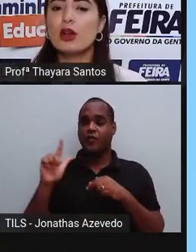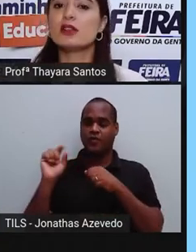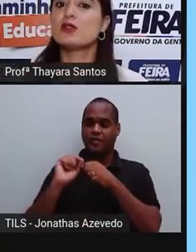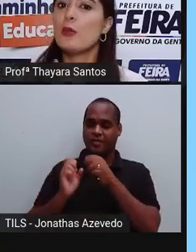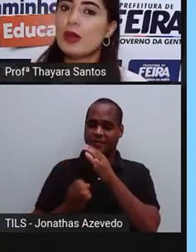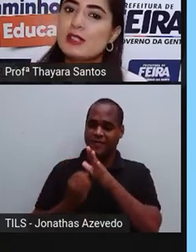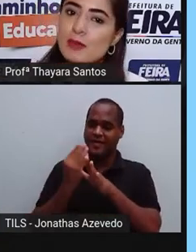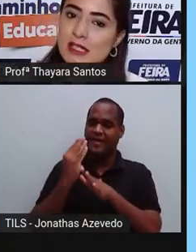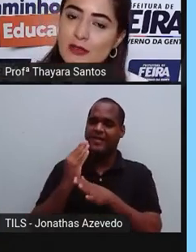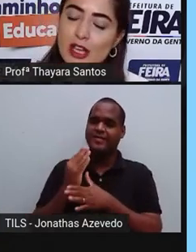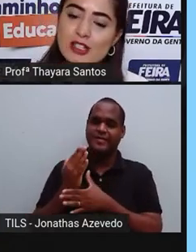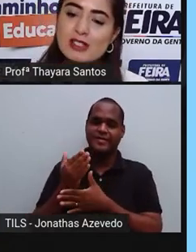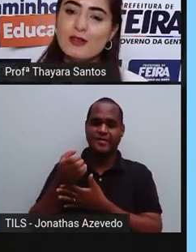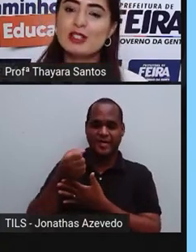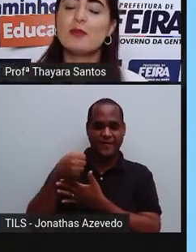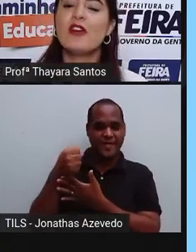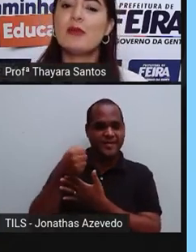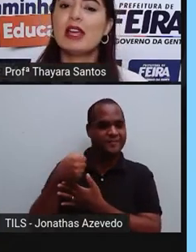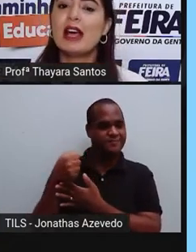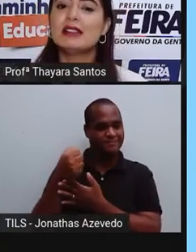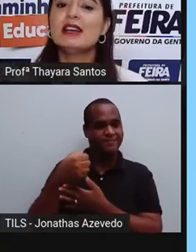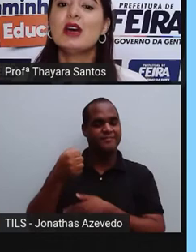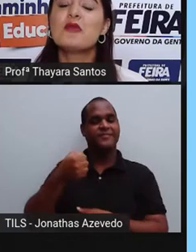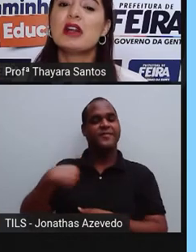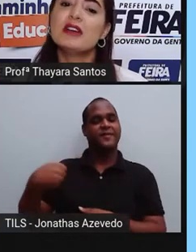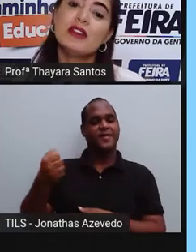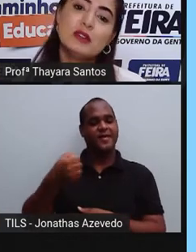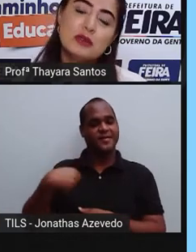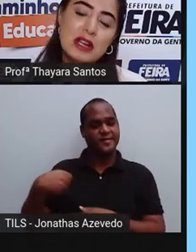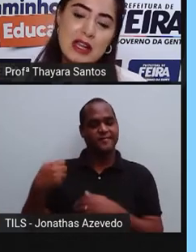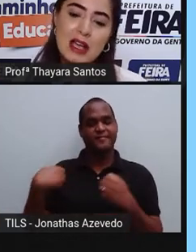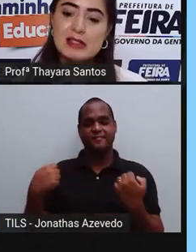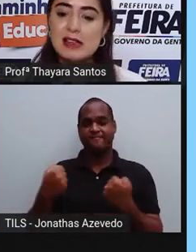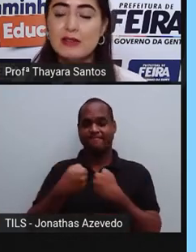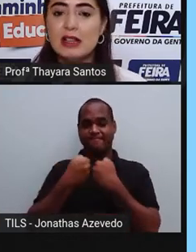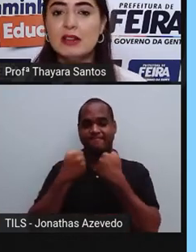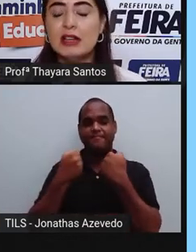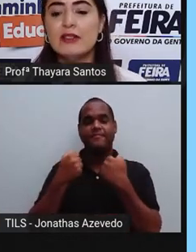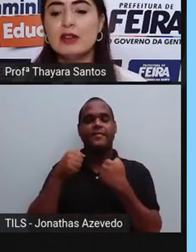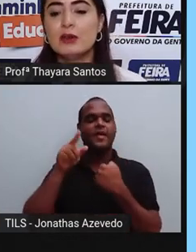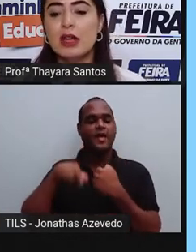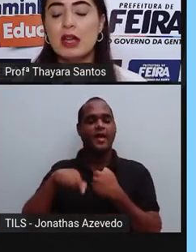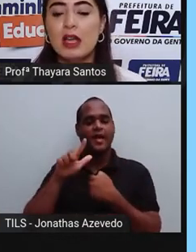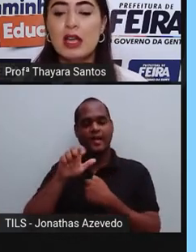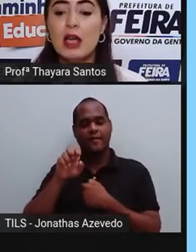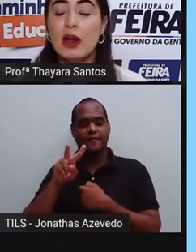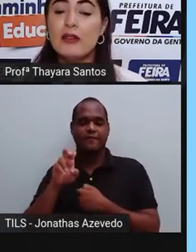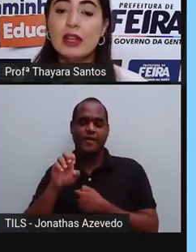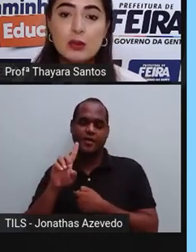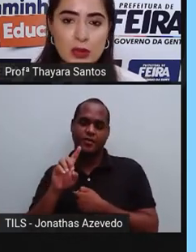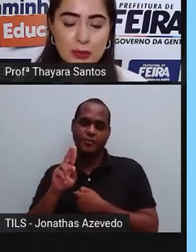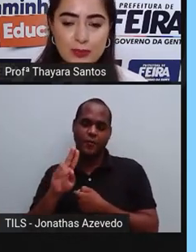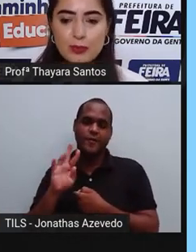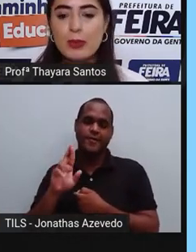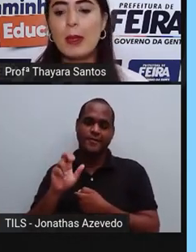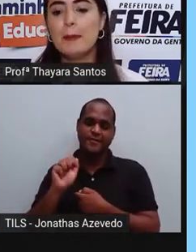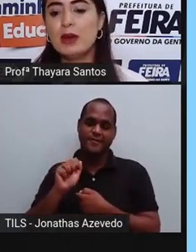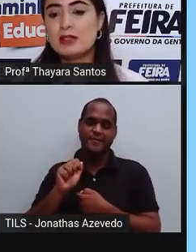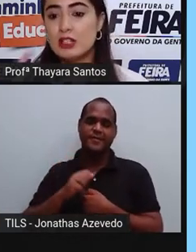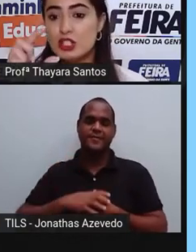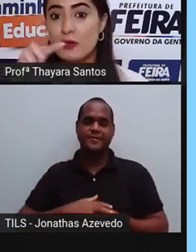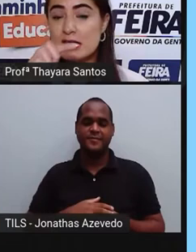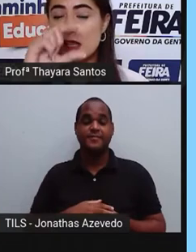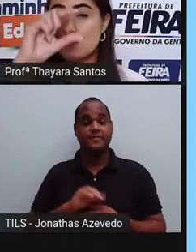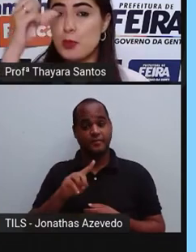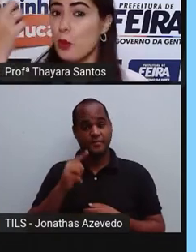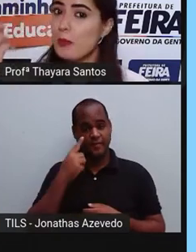alcoólicas, como por exemplo a cerveja. A cerveja é fabricada com a levedura lá. A cevada é uma levedura. Por